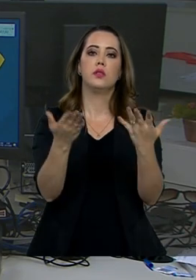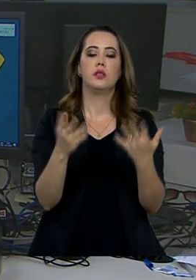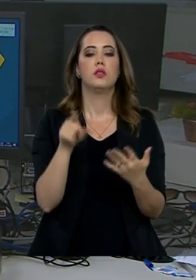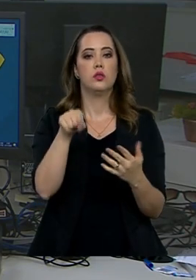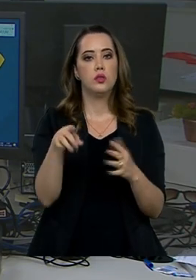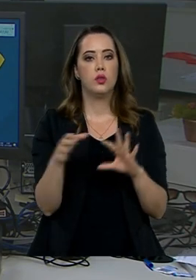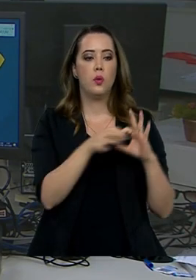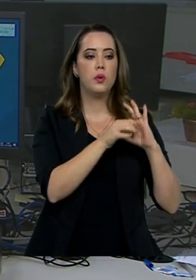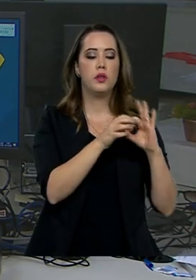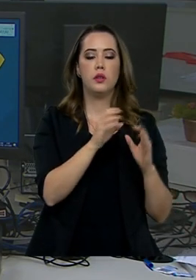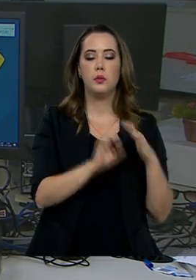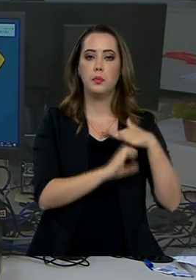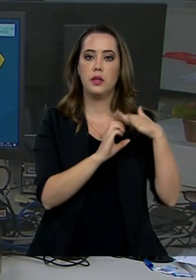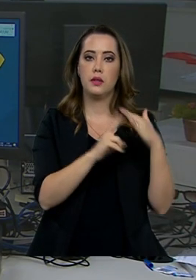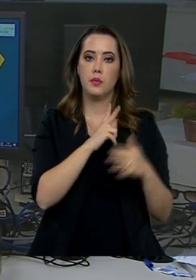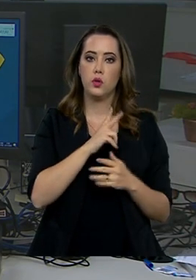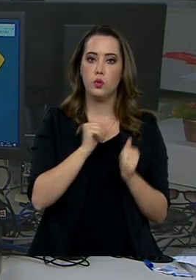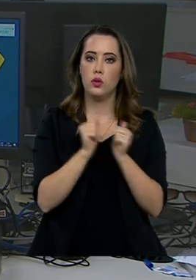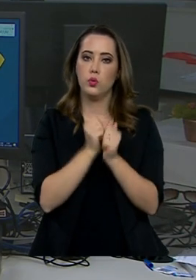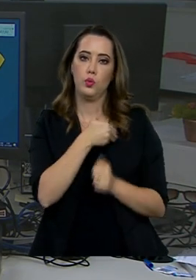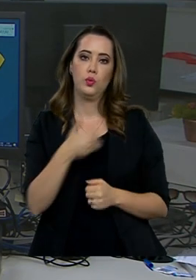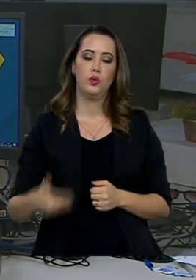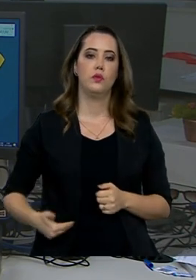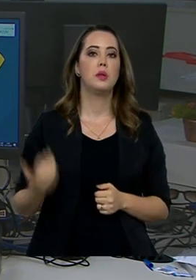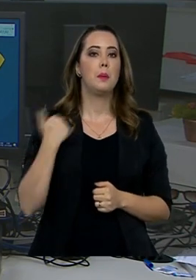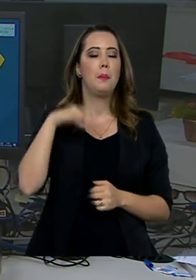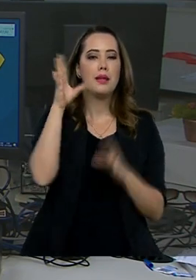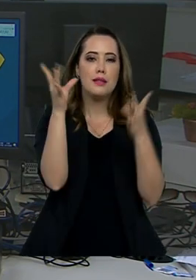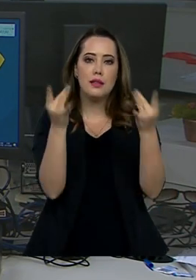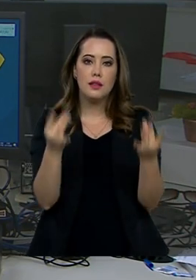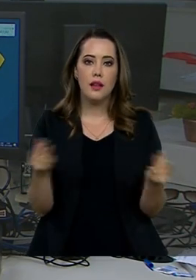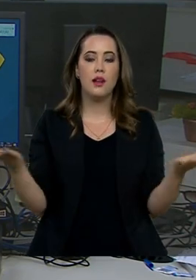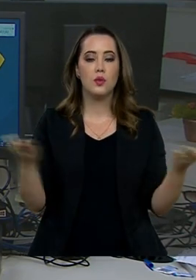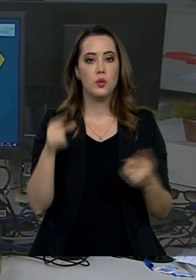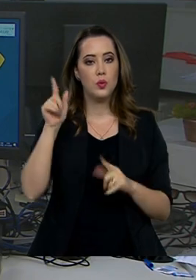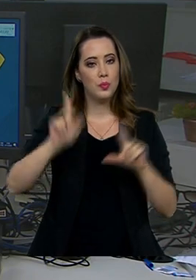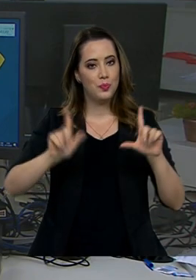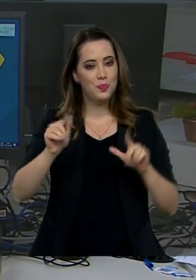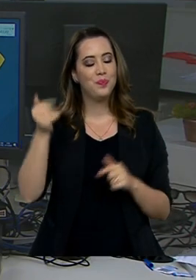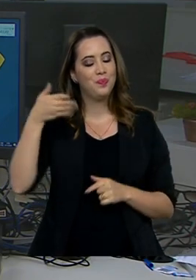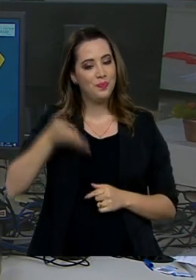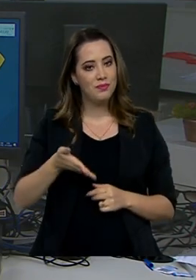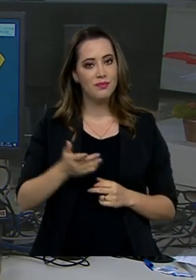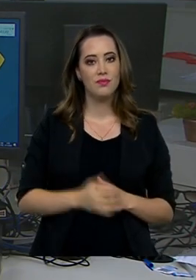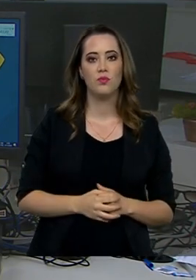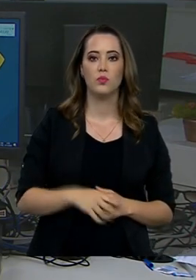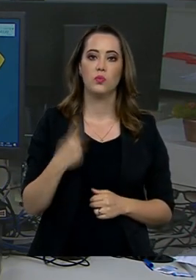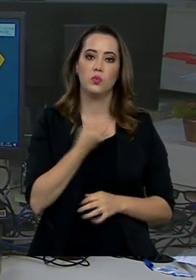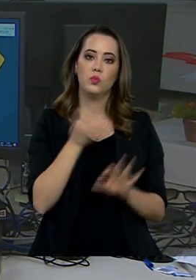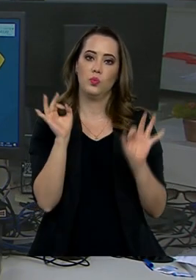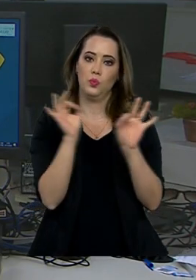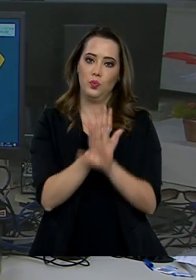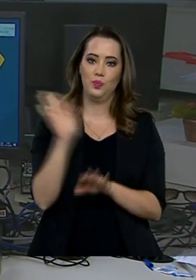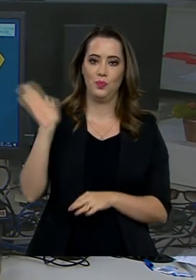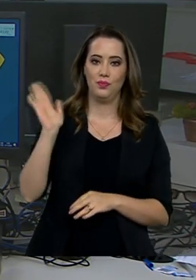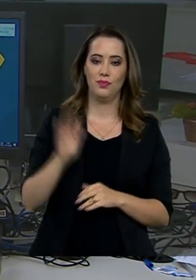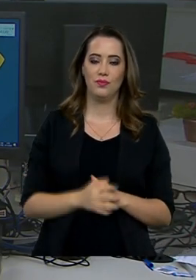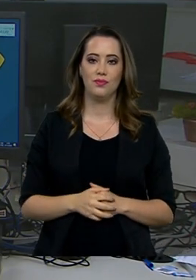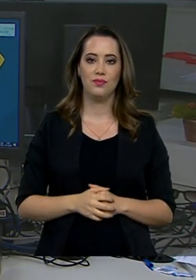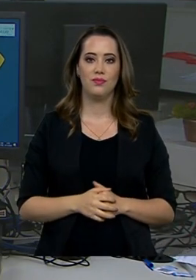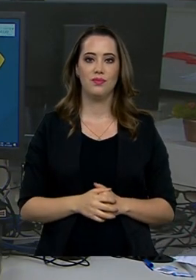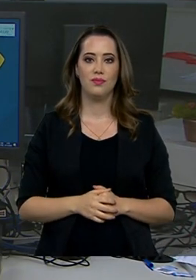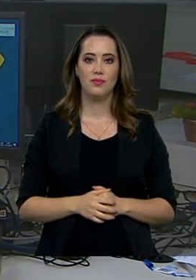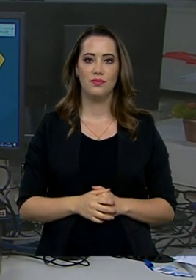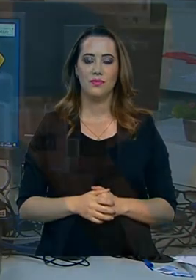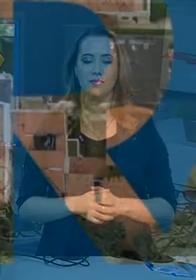parcerias público-privadas. Mais detalhes da MP ainda hoje nos nossos telejornais. A gente fica por aqui. Até a